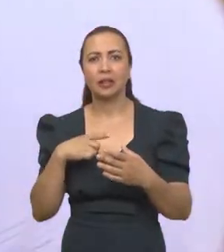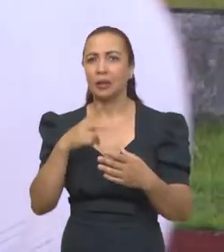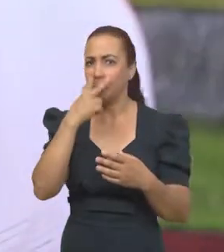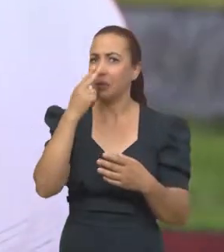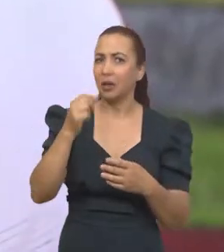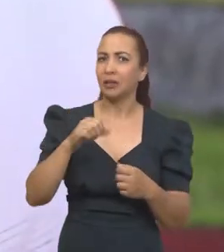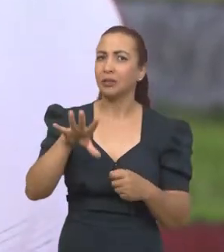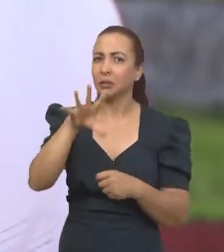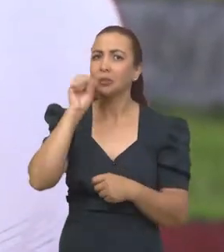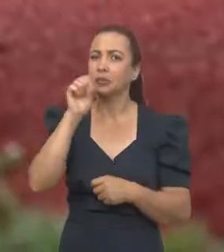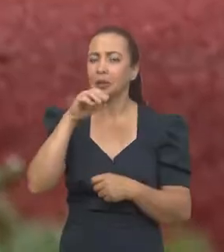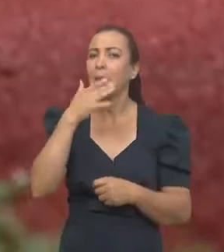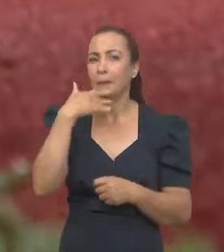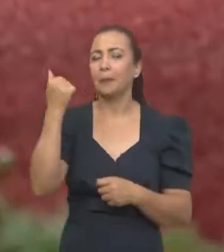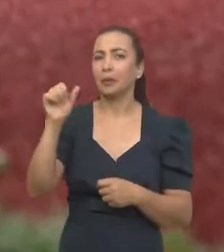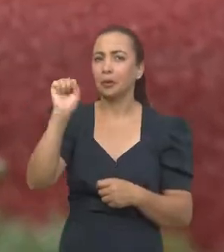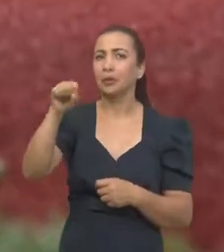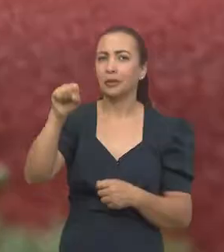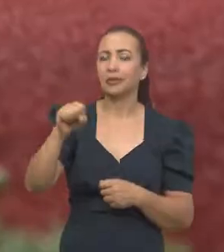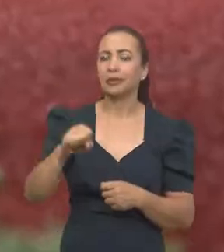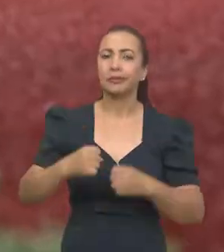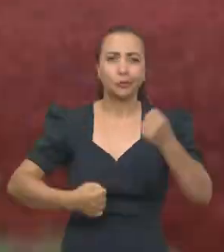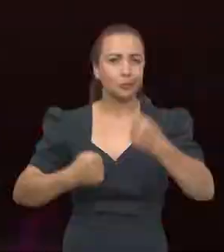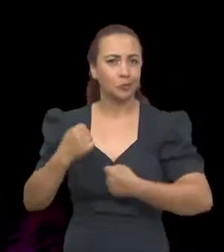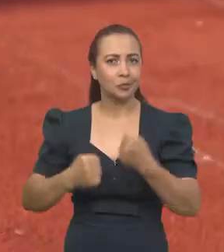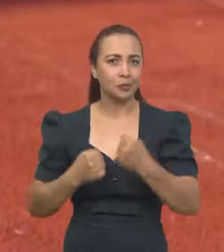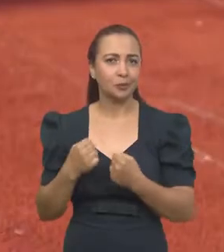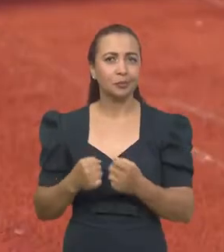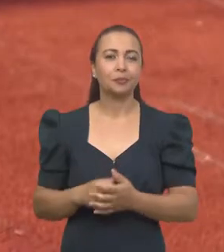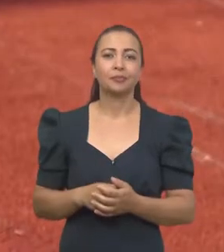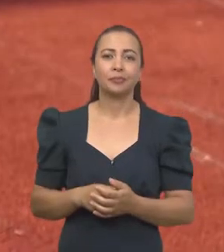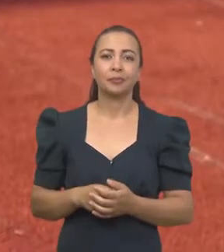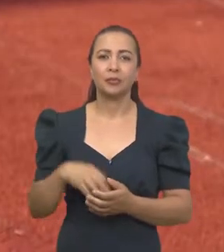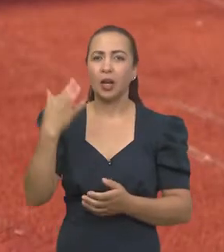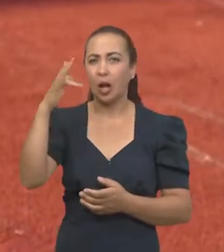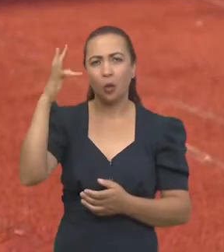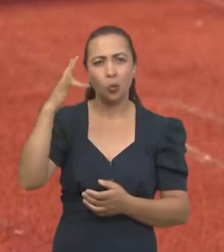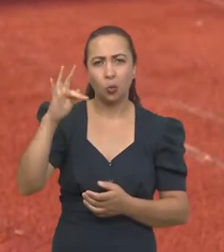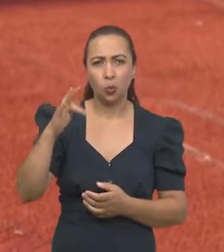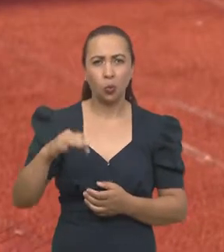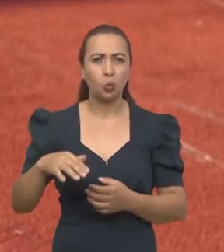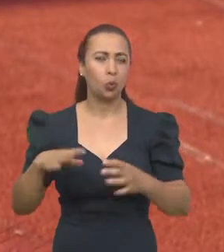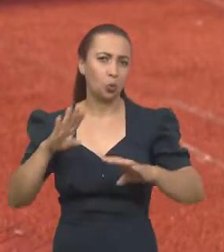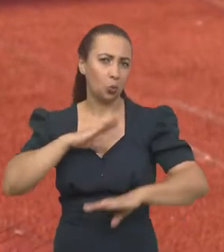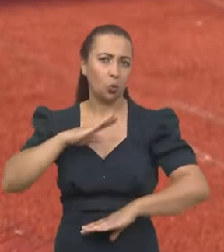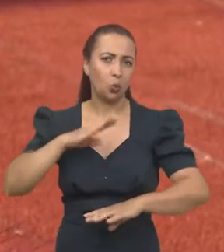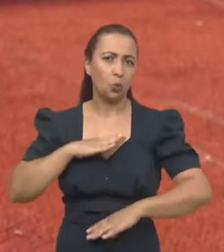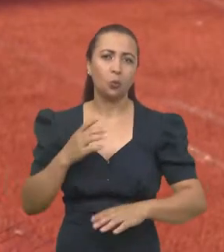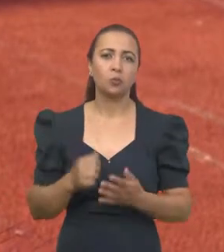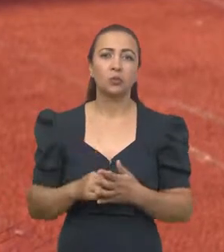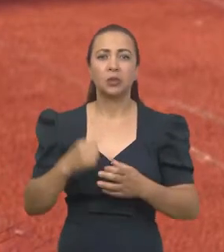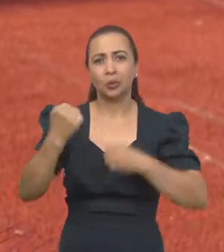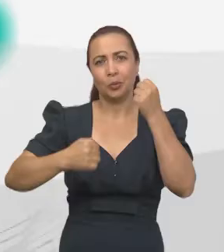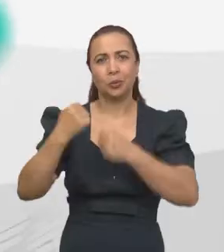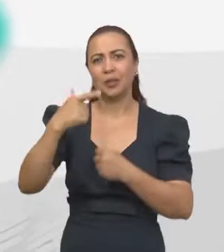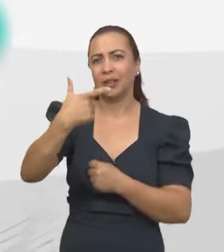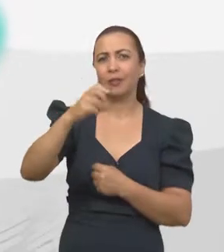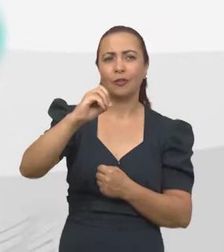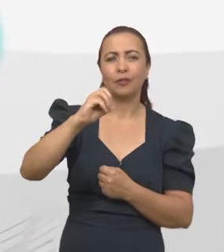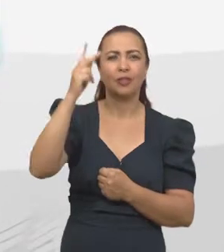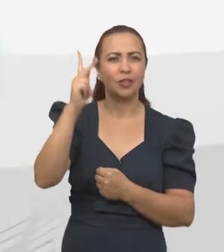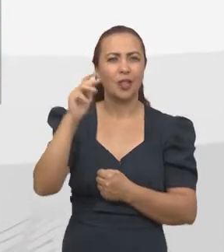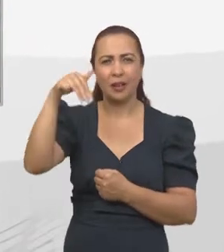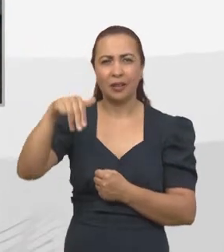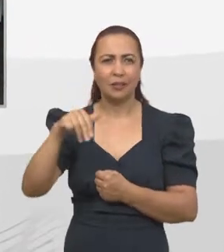evidência que parece que o oxigênio pode melhorar a performance. A do anti-inflamatório, o pessoal ia correr longe, ou seja, corridas acima de 20